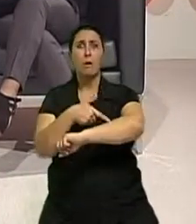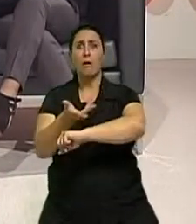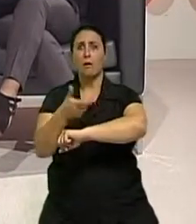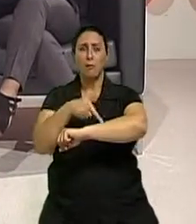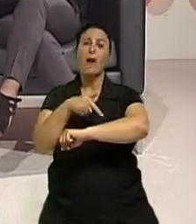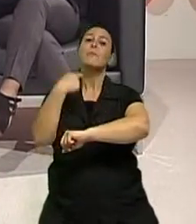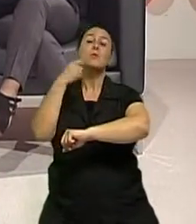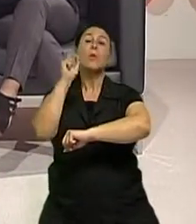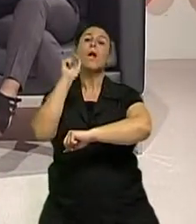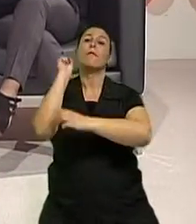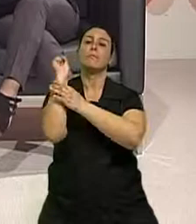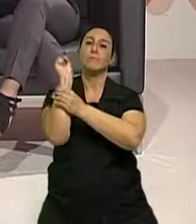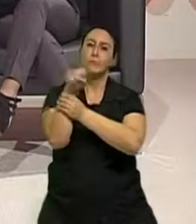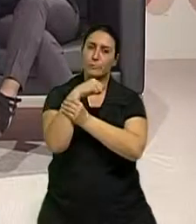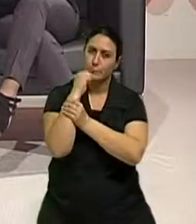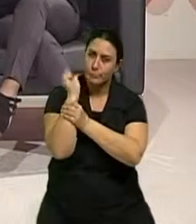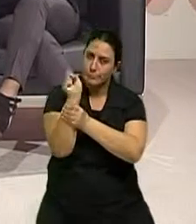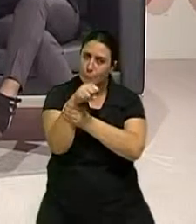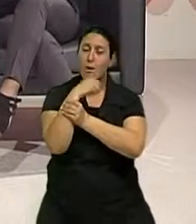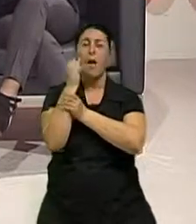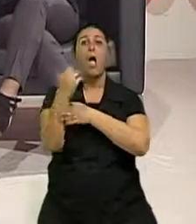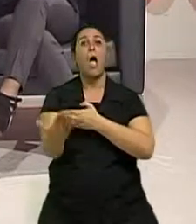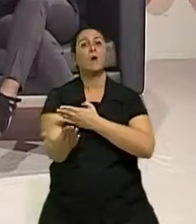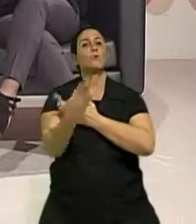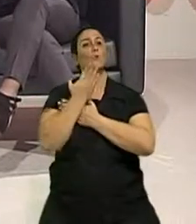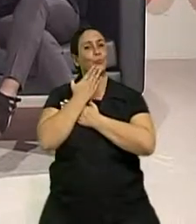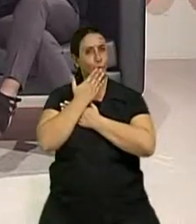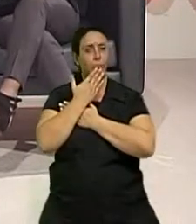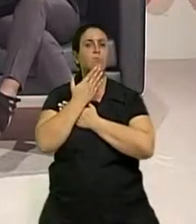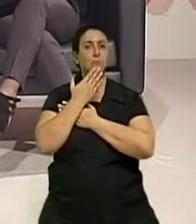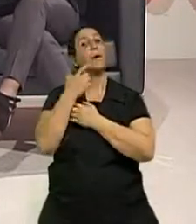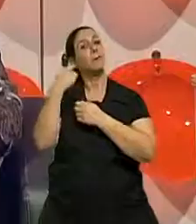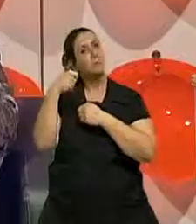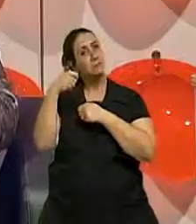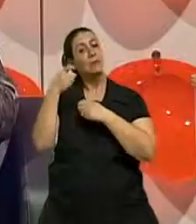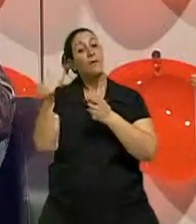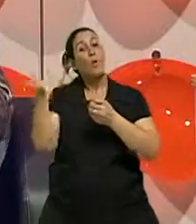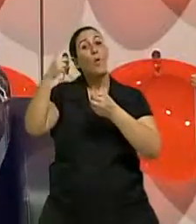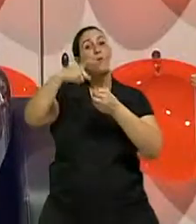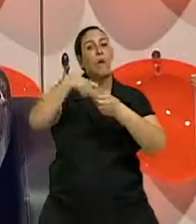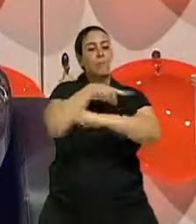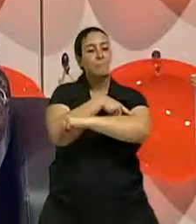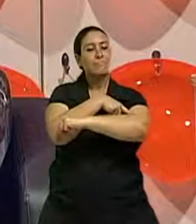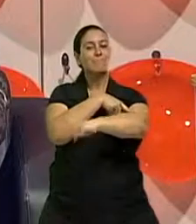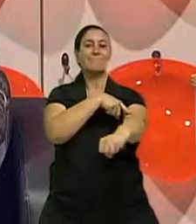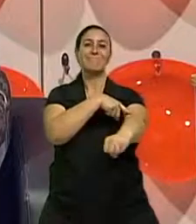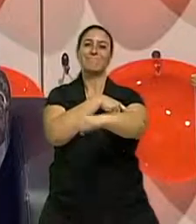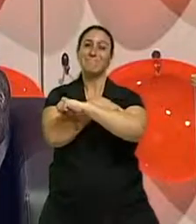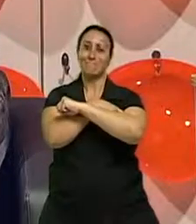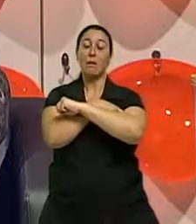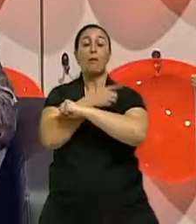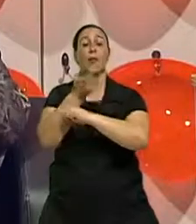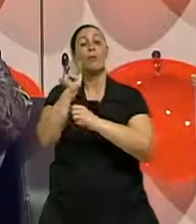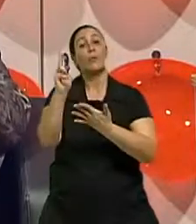fisioterapia. Ah, pra voltar aquele osso. voltar ao movimento. Tá. Aí, o músculo,